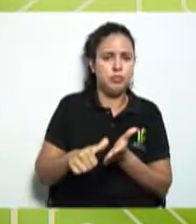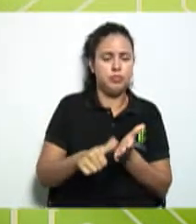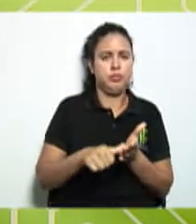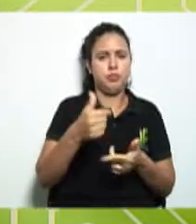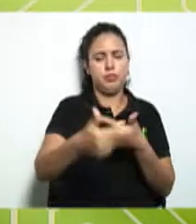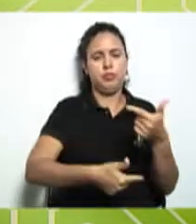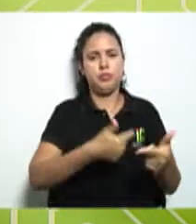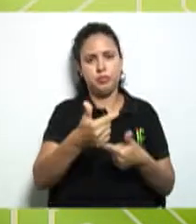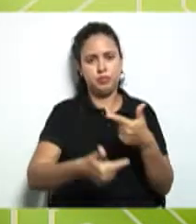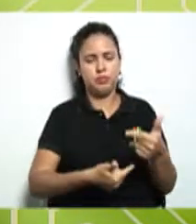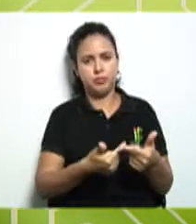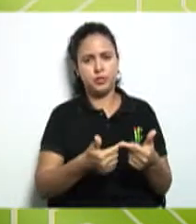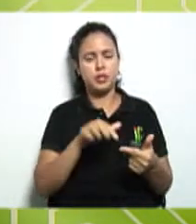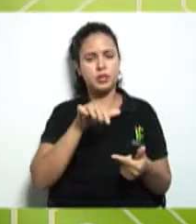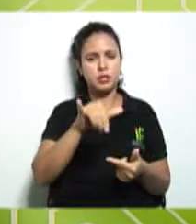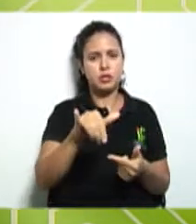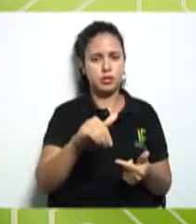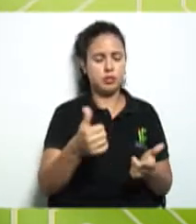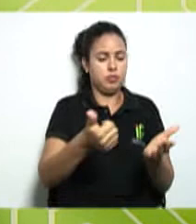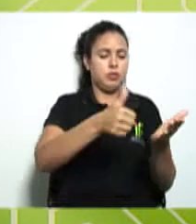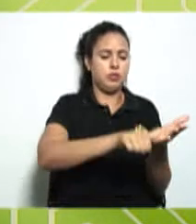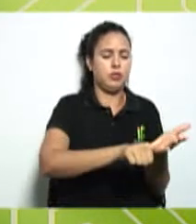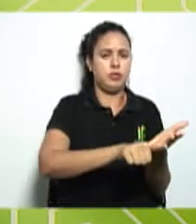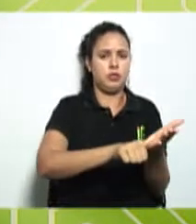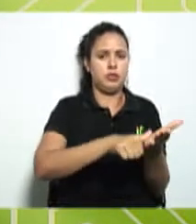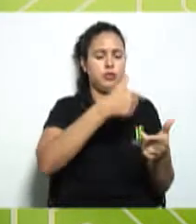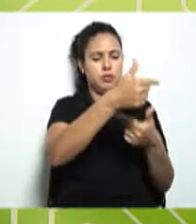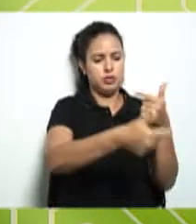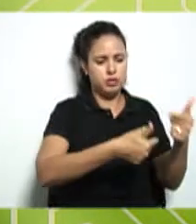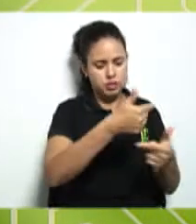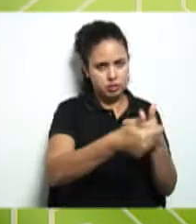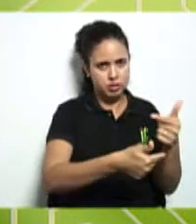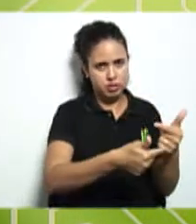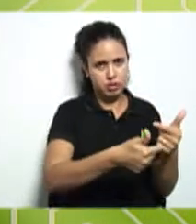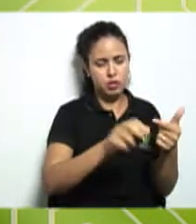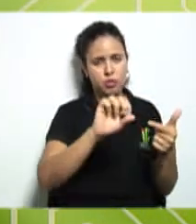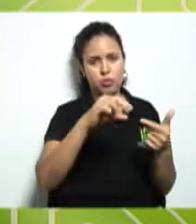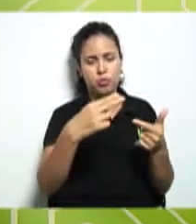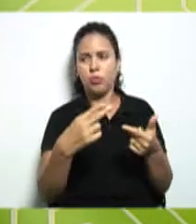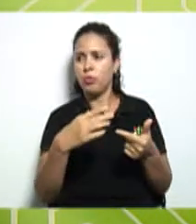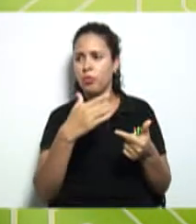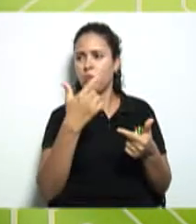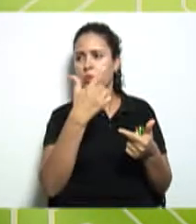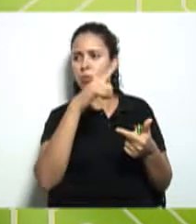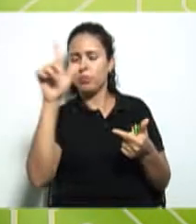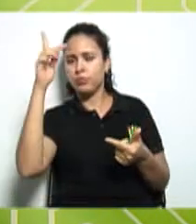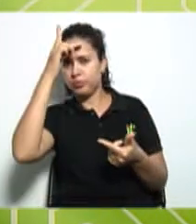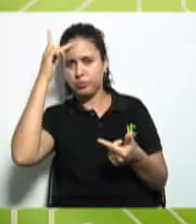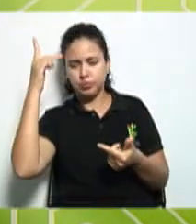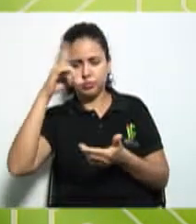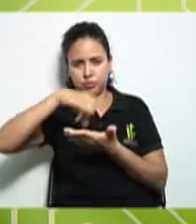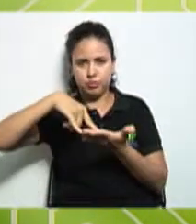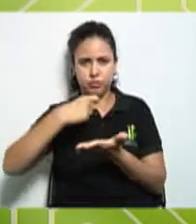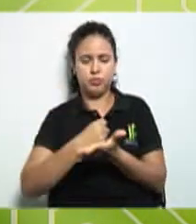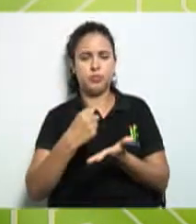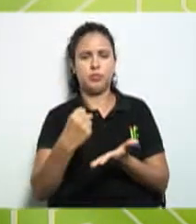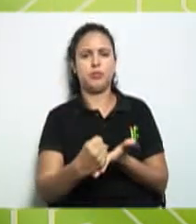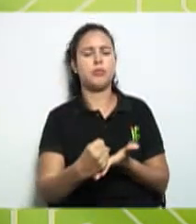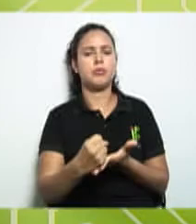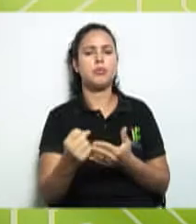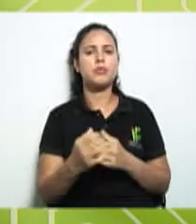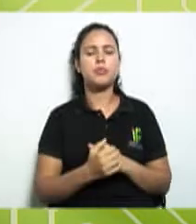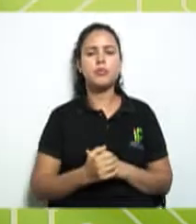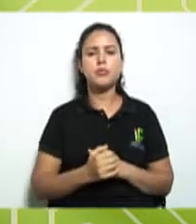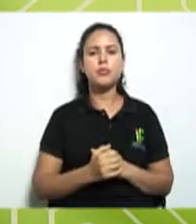Se o cooperado, ele pode ser empregado ou não dentro de uma cooperativa, mas nós vamos ver isso nas nossas próximas aulas.